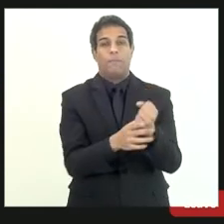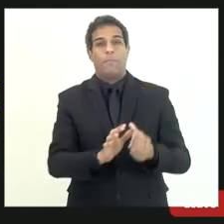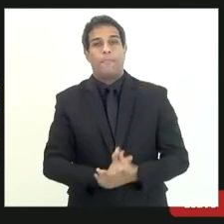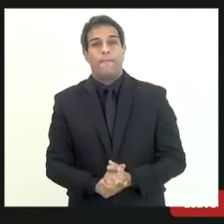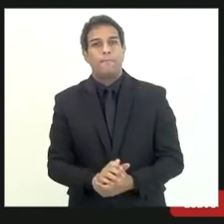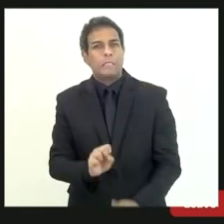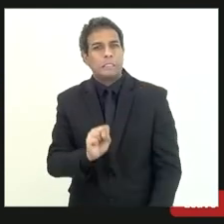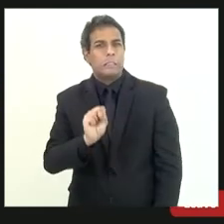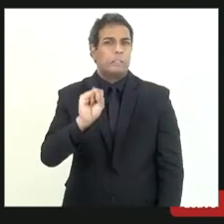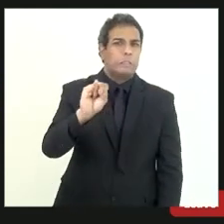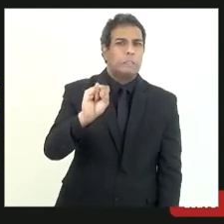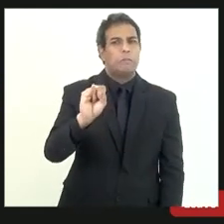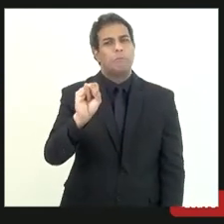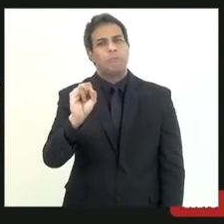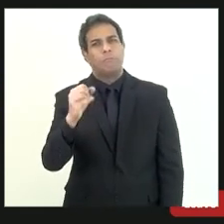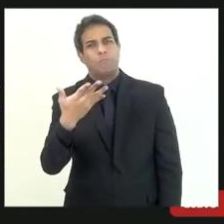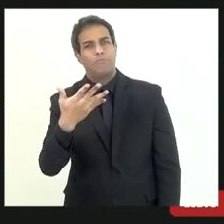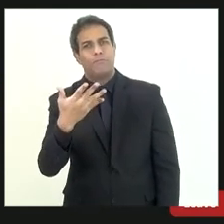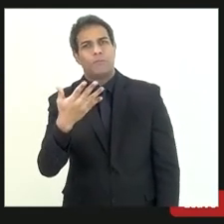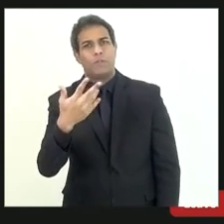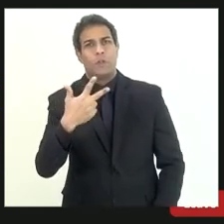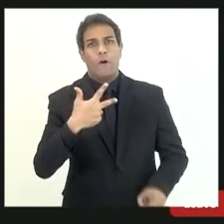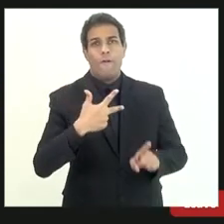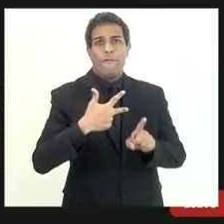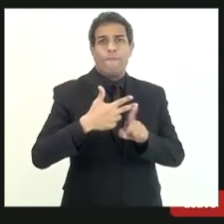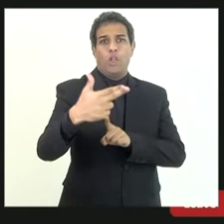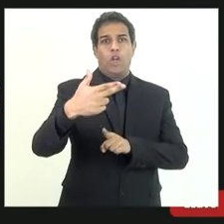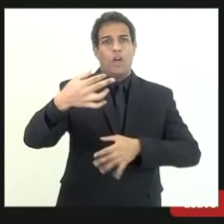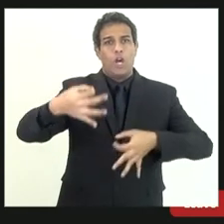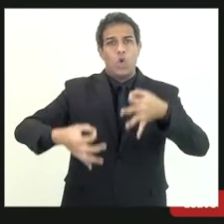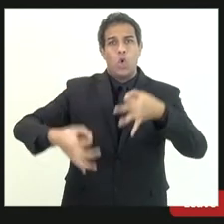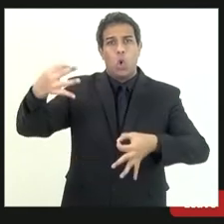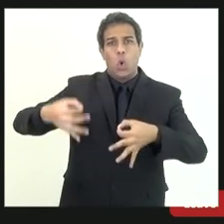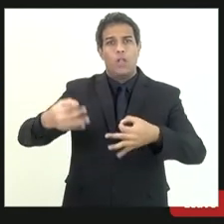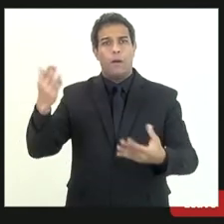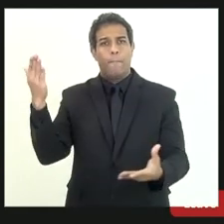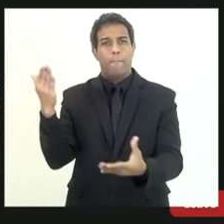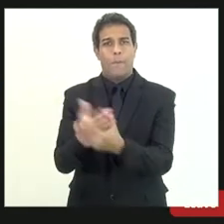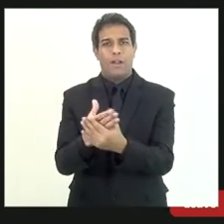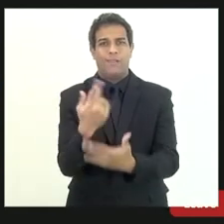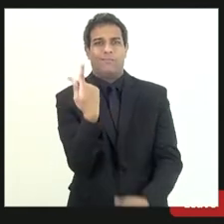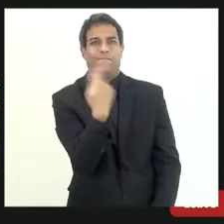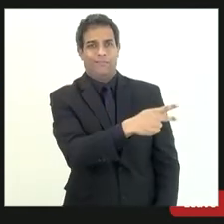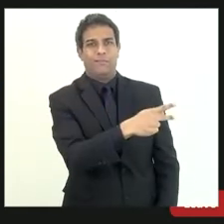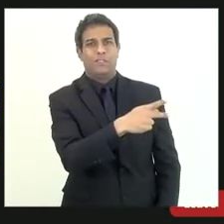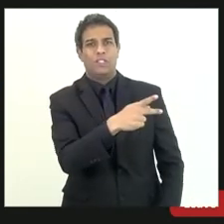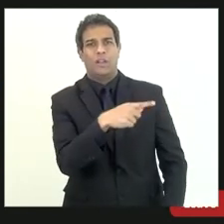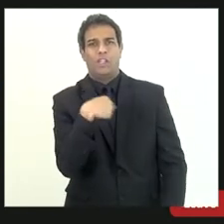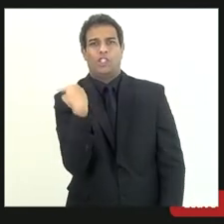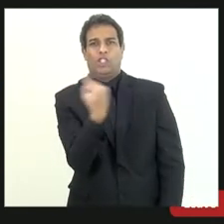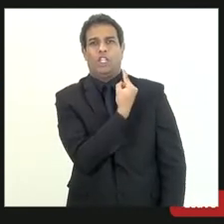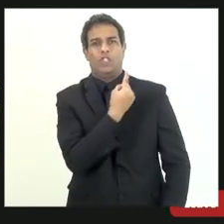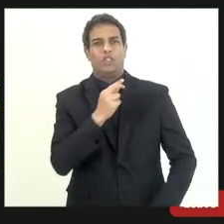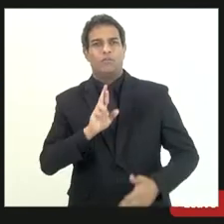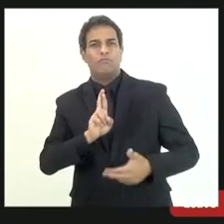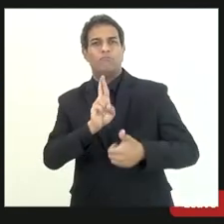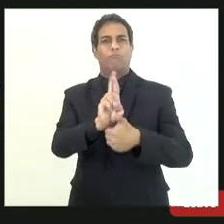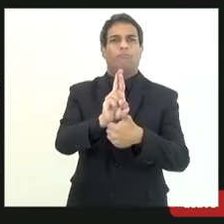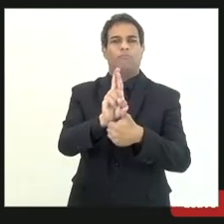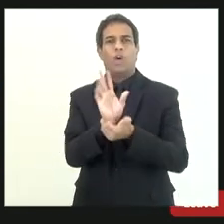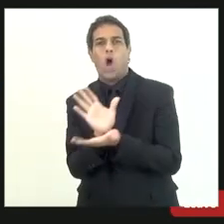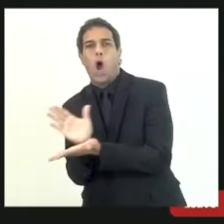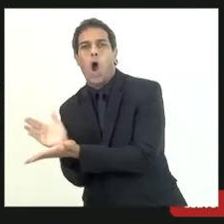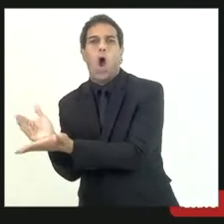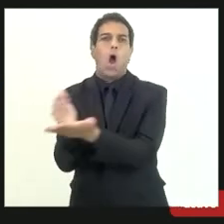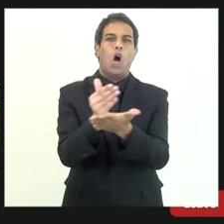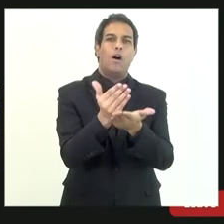houver uma vitória em juízo nós levantaremos esses valores a favor do Estado